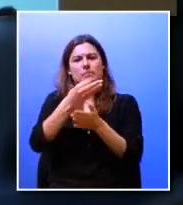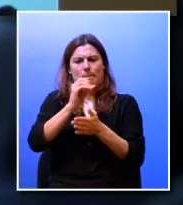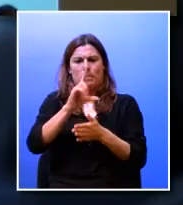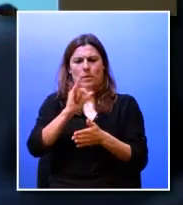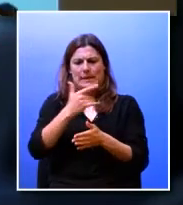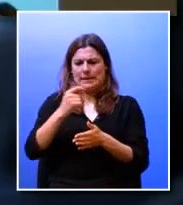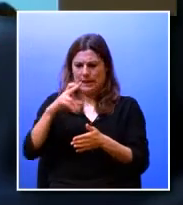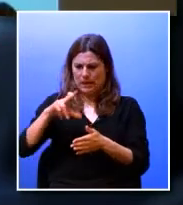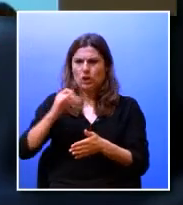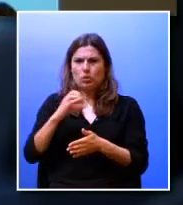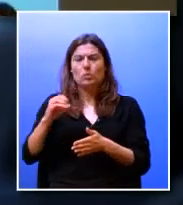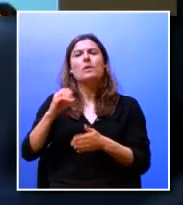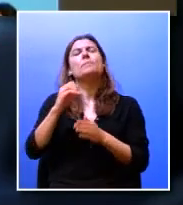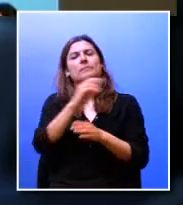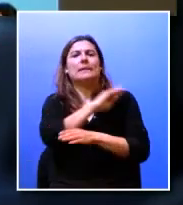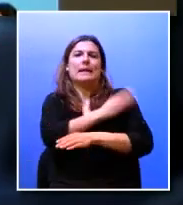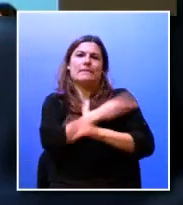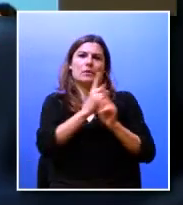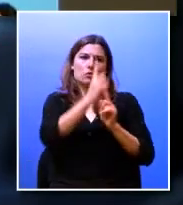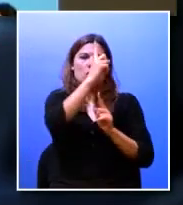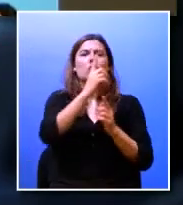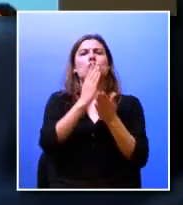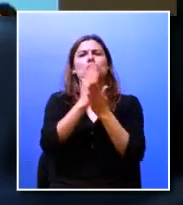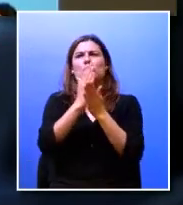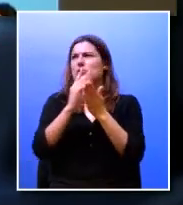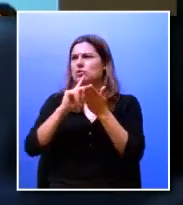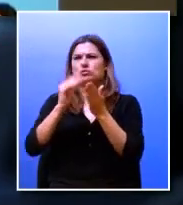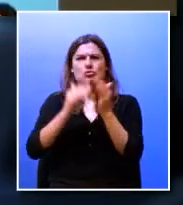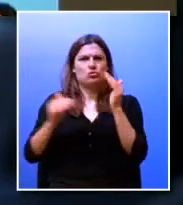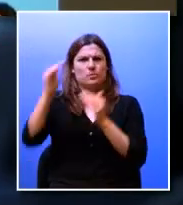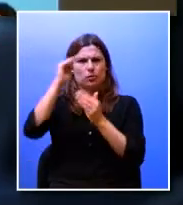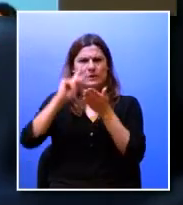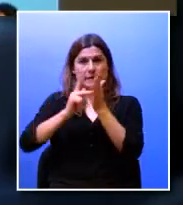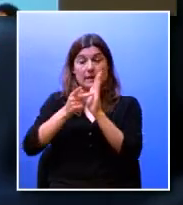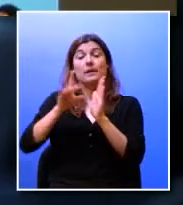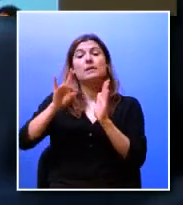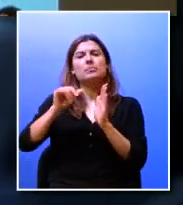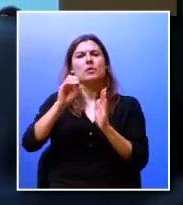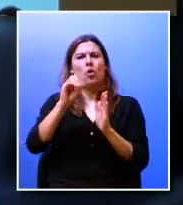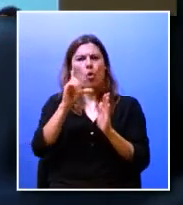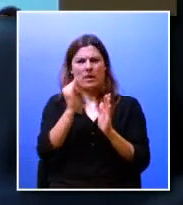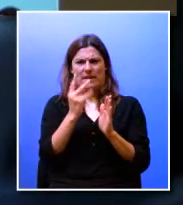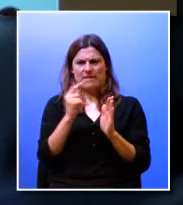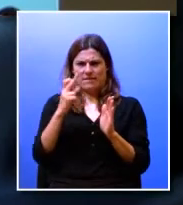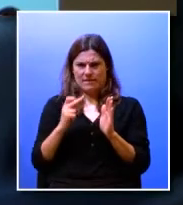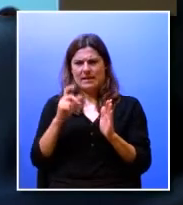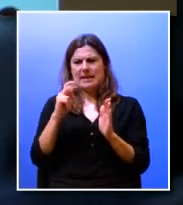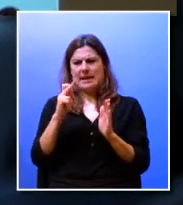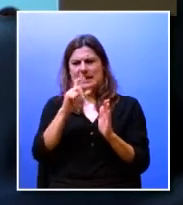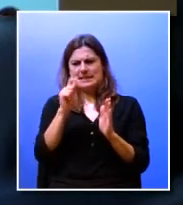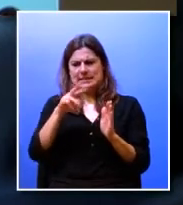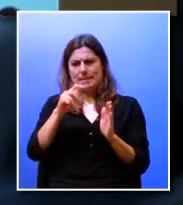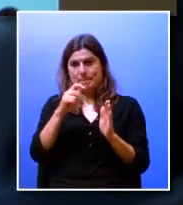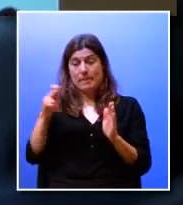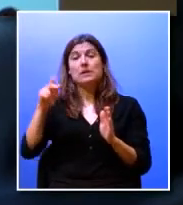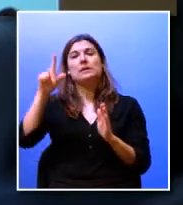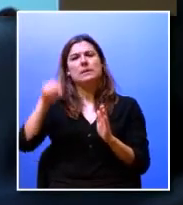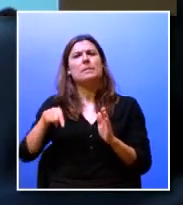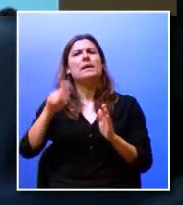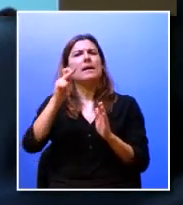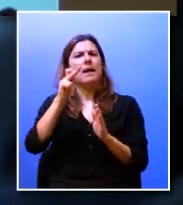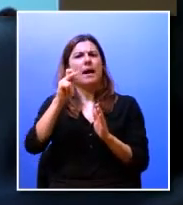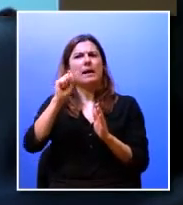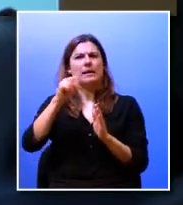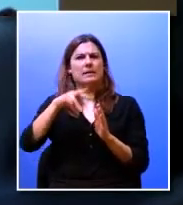Aveiro Norte Escola sobre Tecnologia de Águeda está presente em Oliveira das Emeis bem como em Águeda e portanto a Universidade de Aveiro